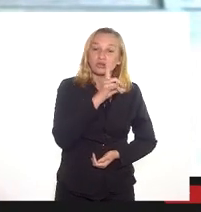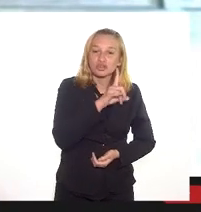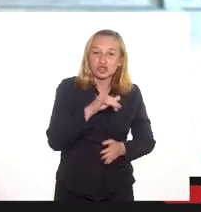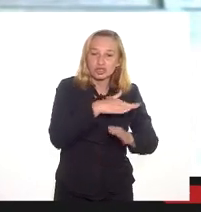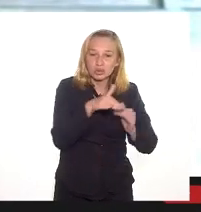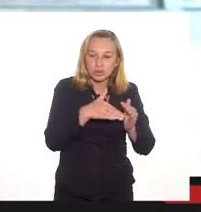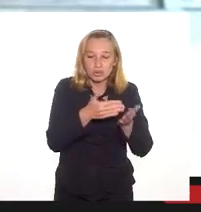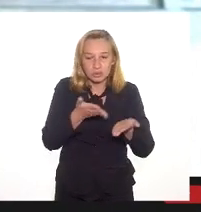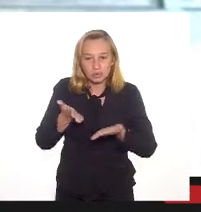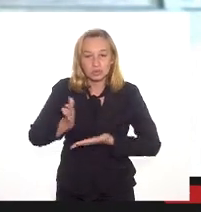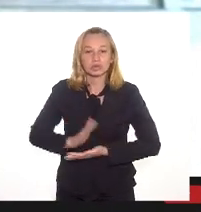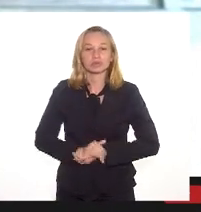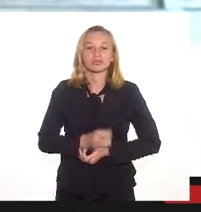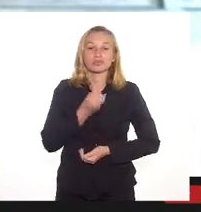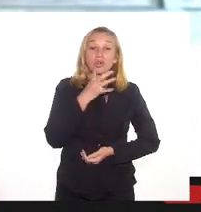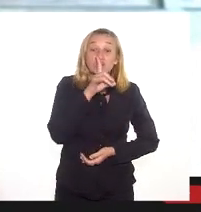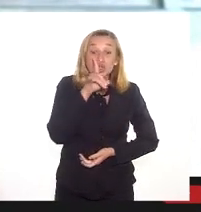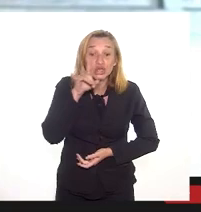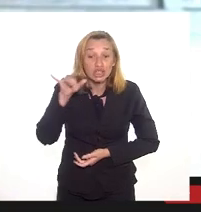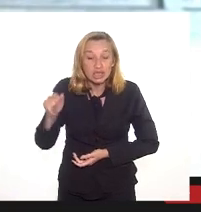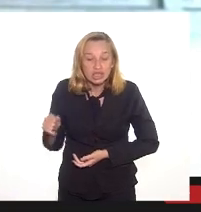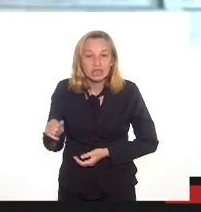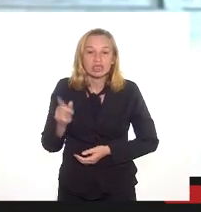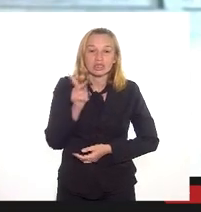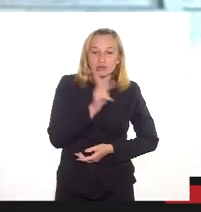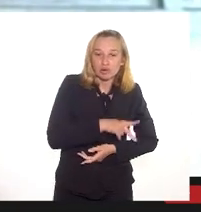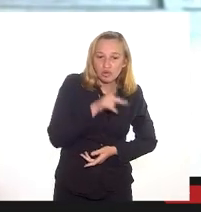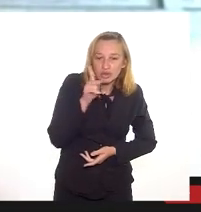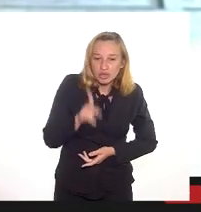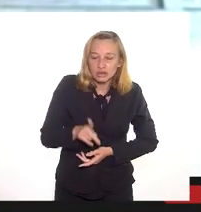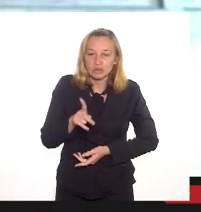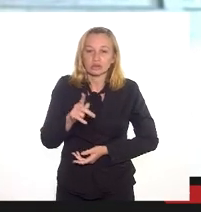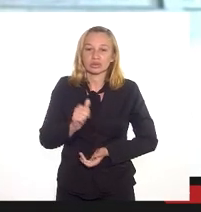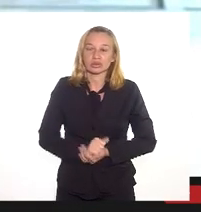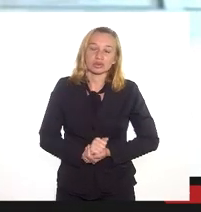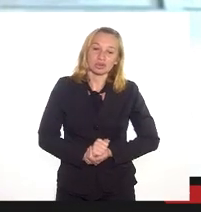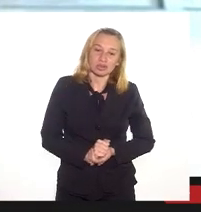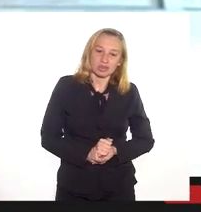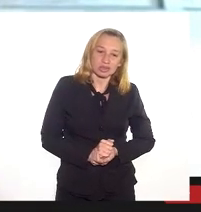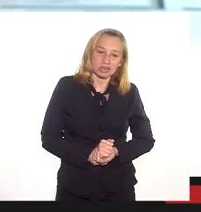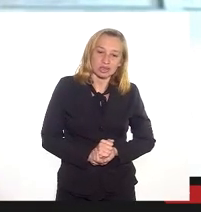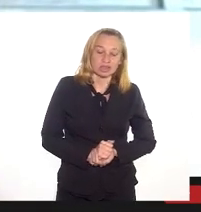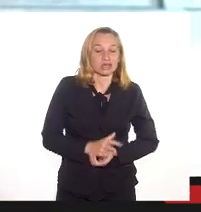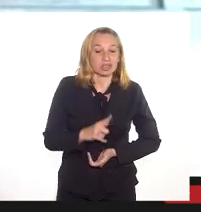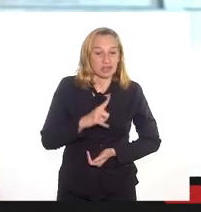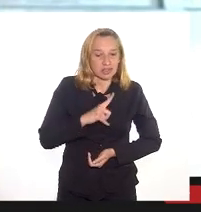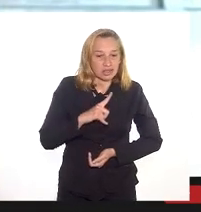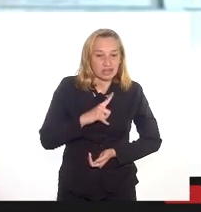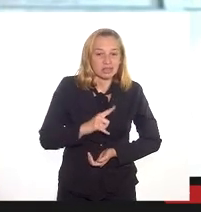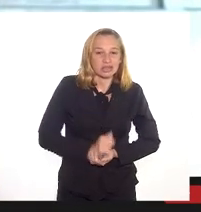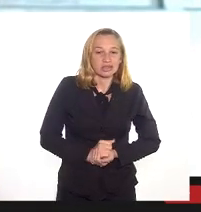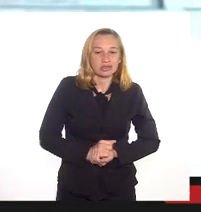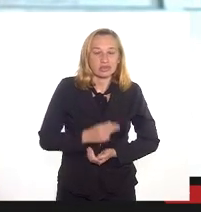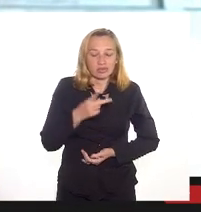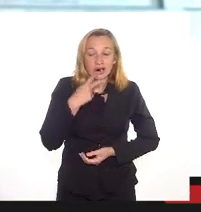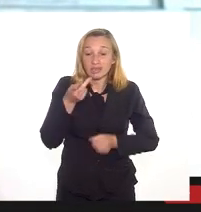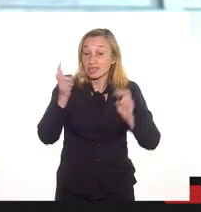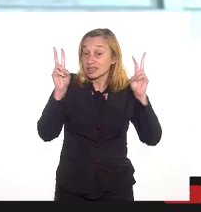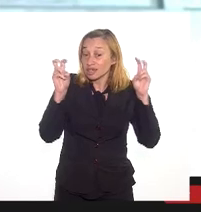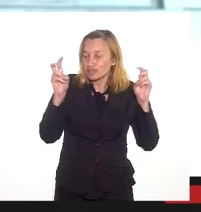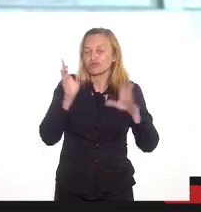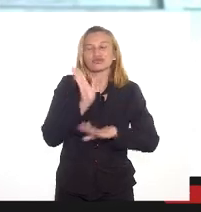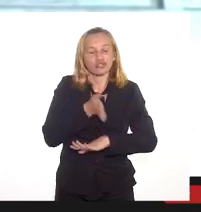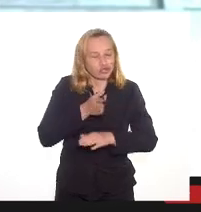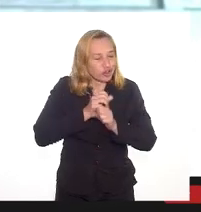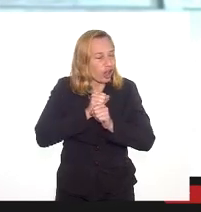e todas, bom dia aos professores com os quais a gente tem tratado desse assunto já